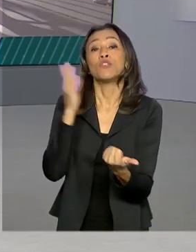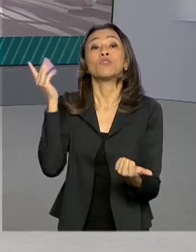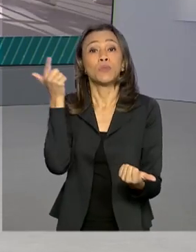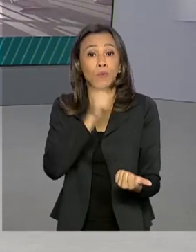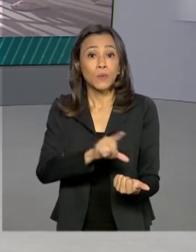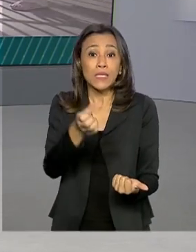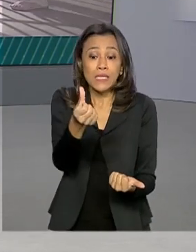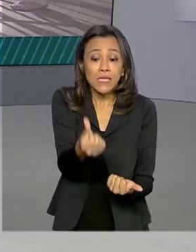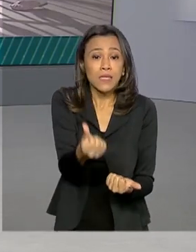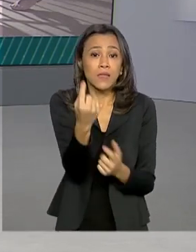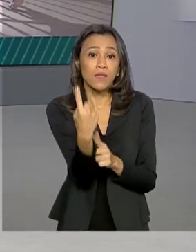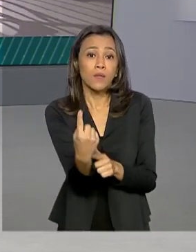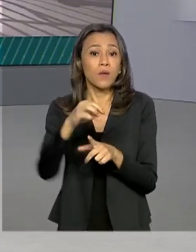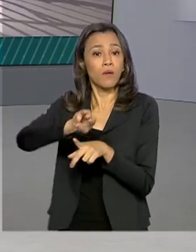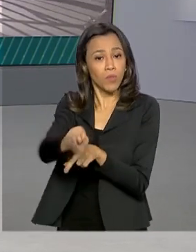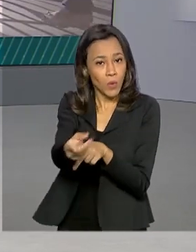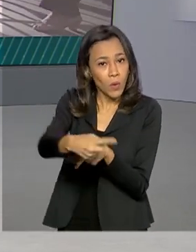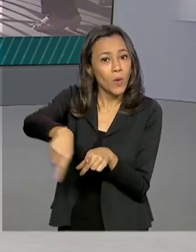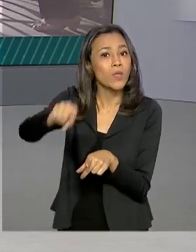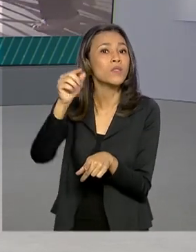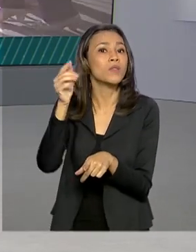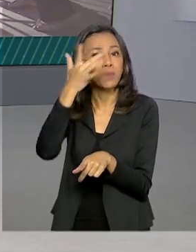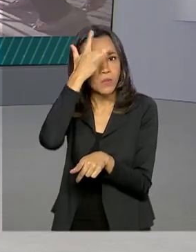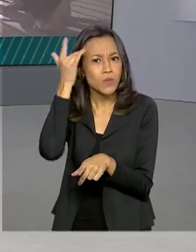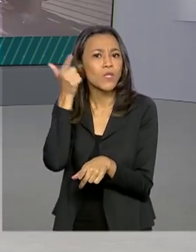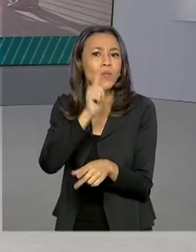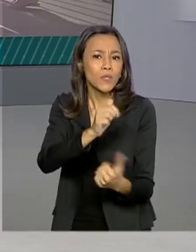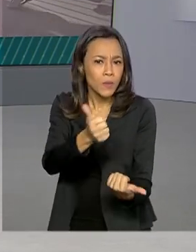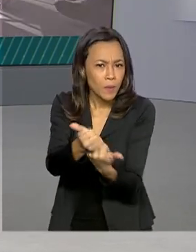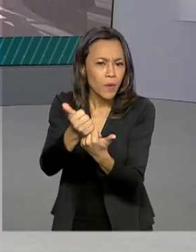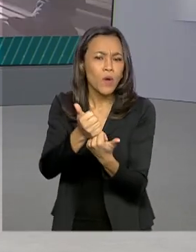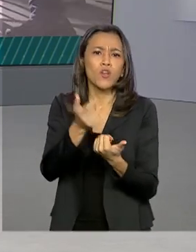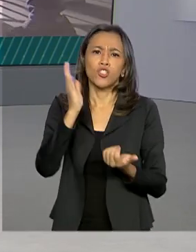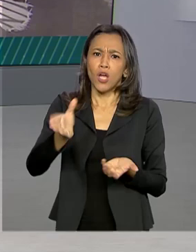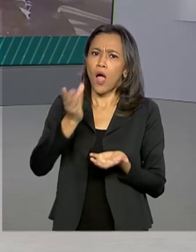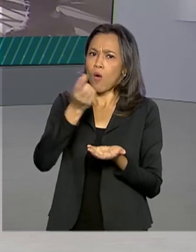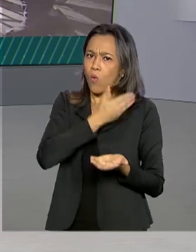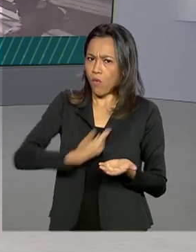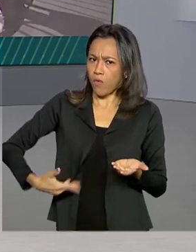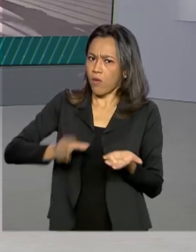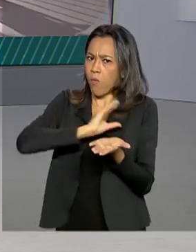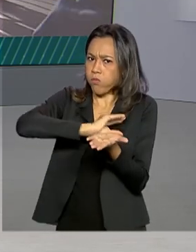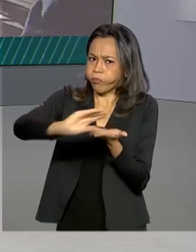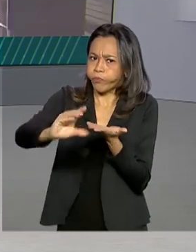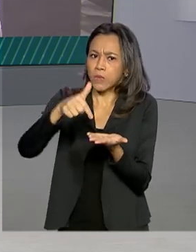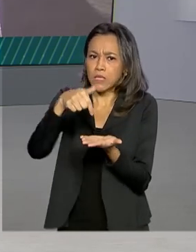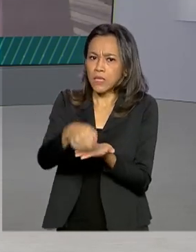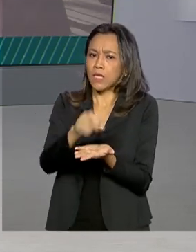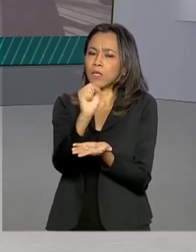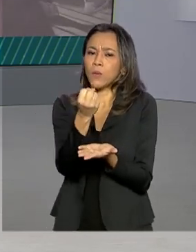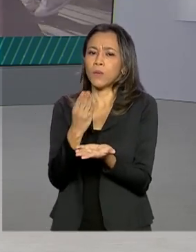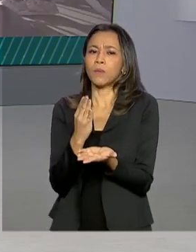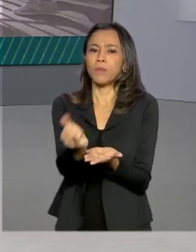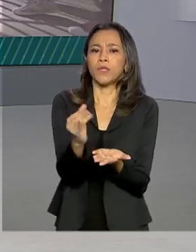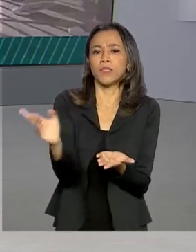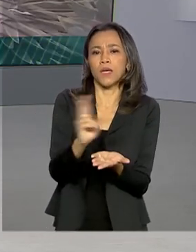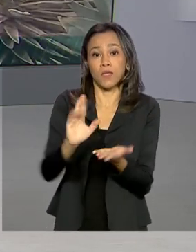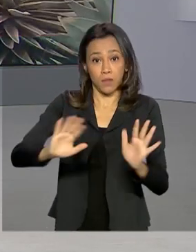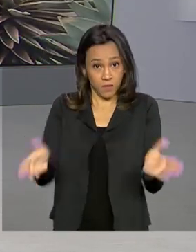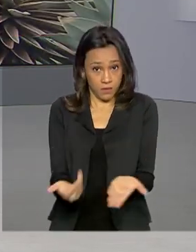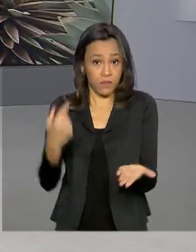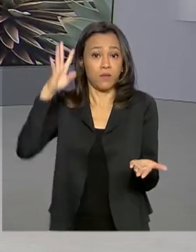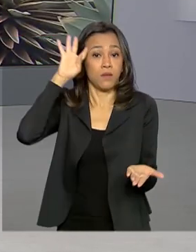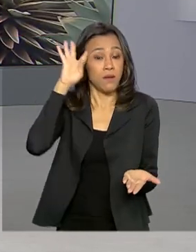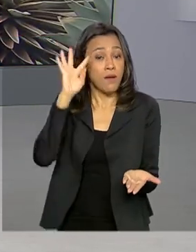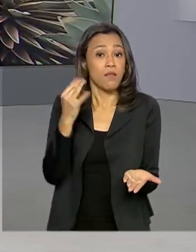milhões de beneficiários do país. Para essas pessoas foram transferidos mais de 78 bilhões de reais. E hoje, quarta-feira, começam a receber